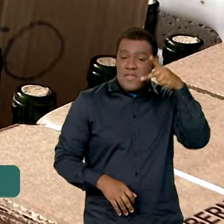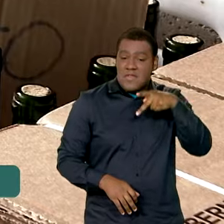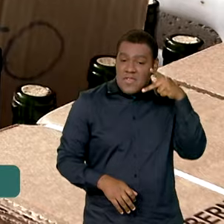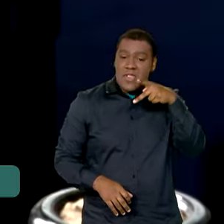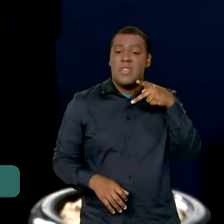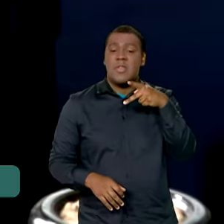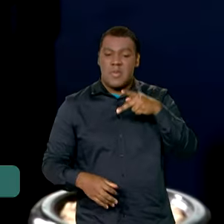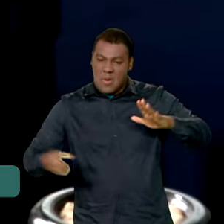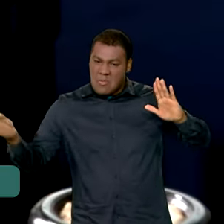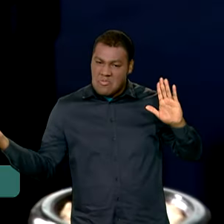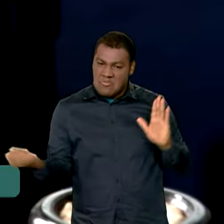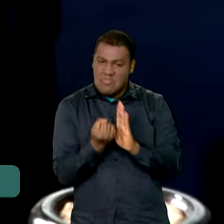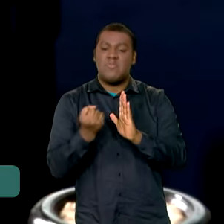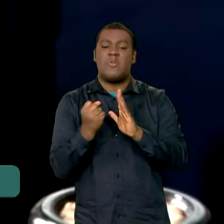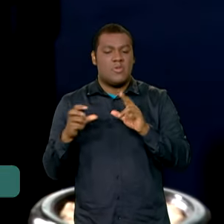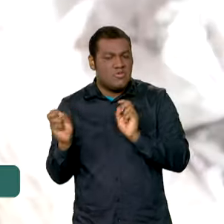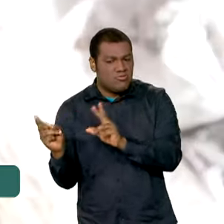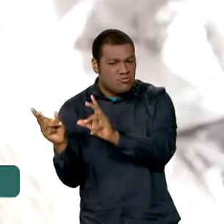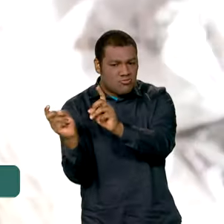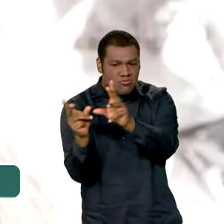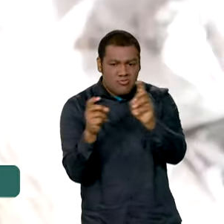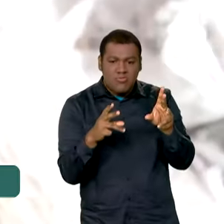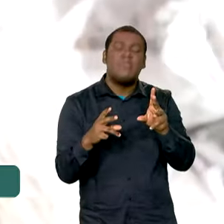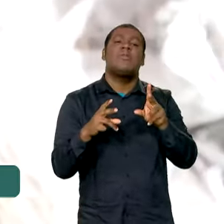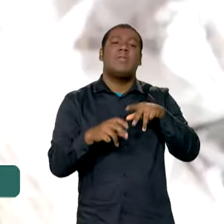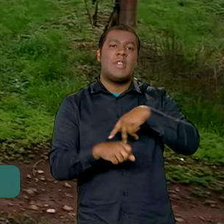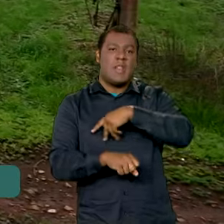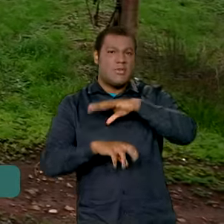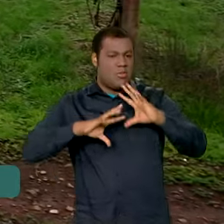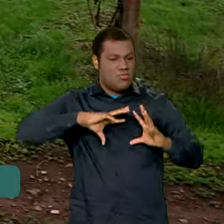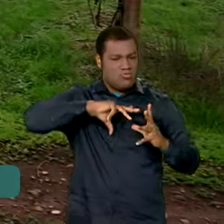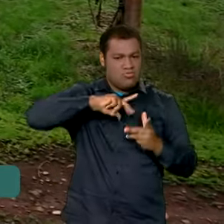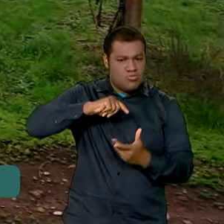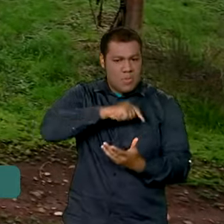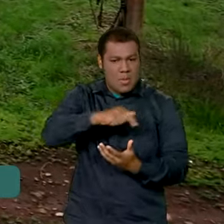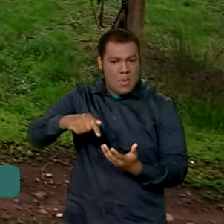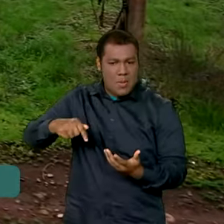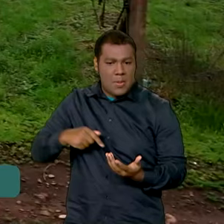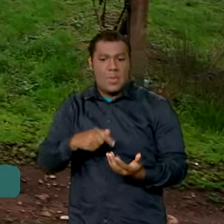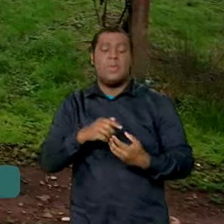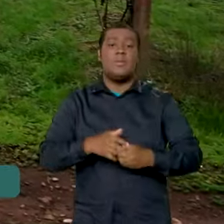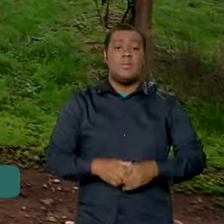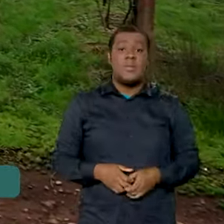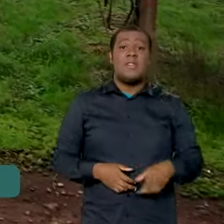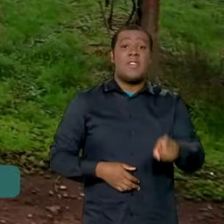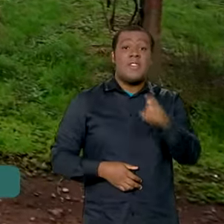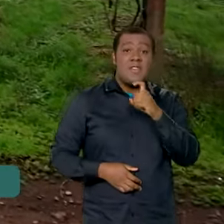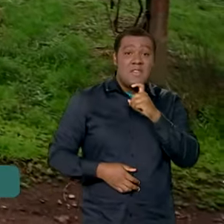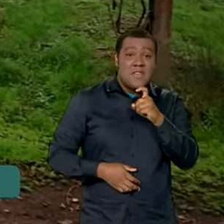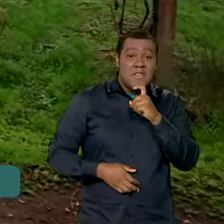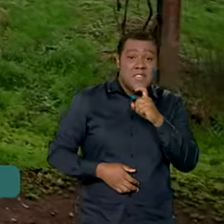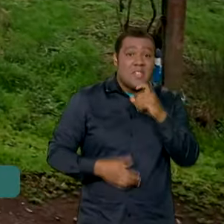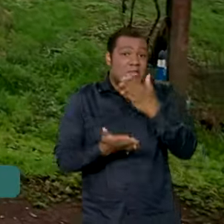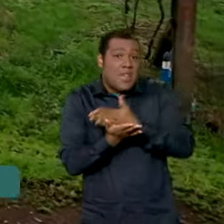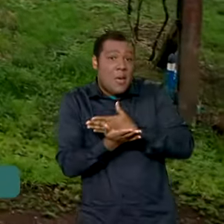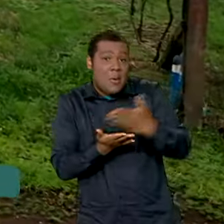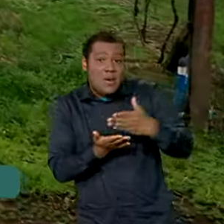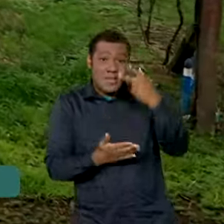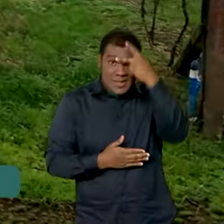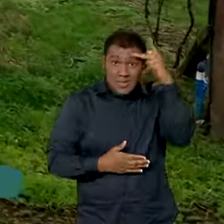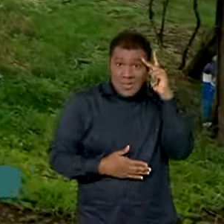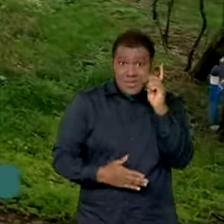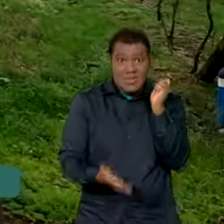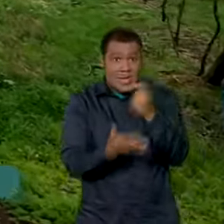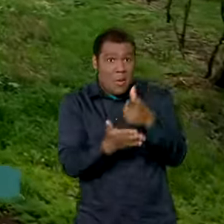exportação e conquistaram consumidores ao redor do mundo. É nesse período de inverno que aumenta o consumo de vinhos. E essa